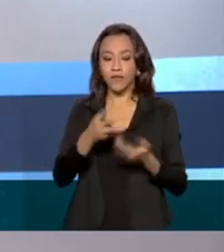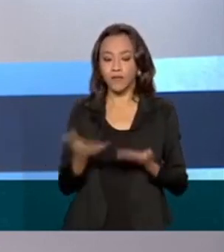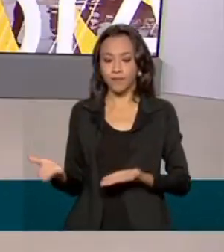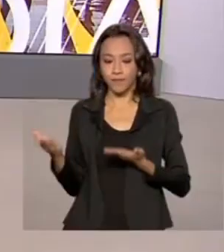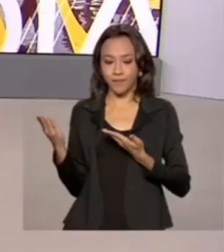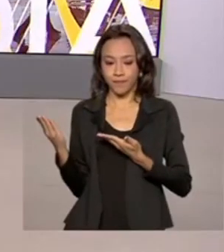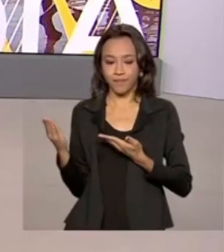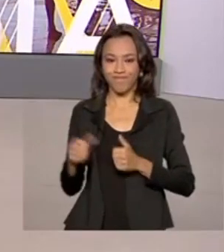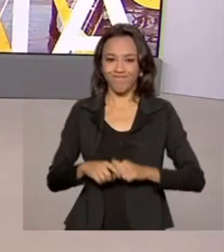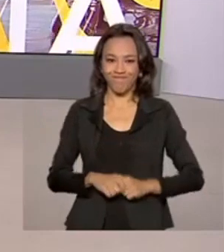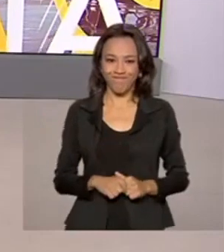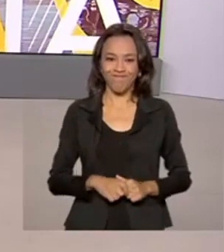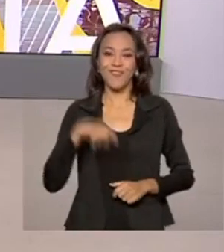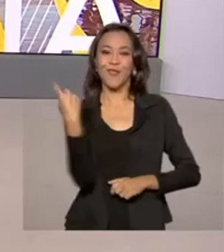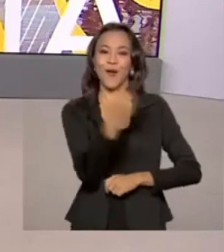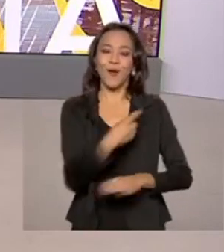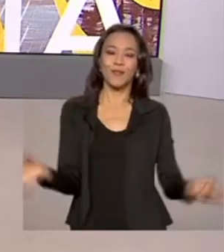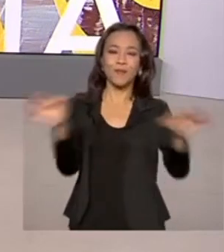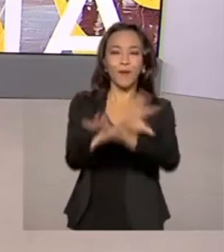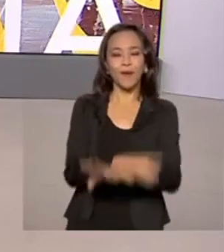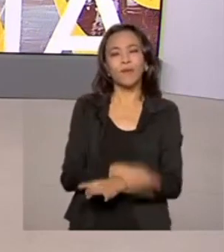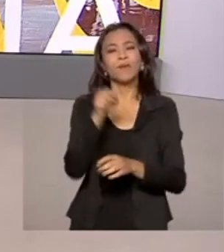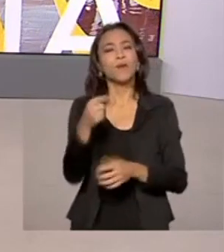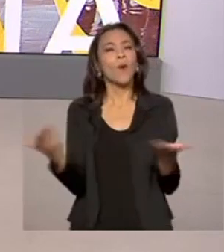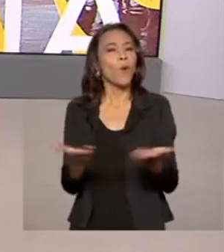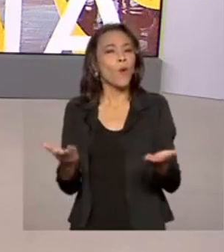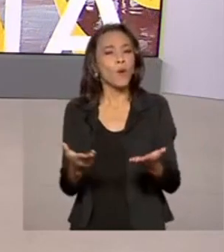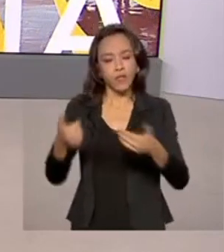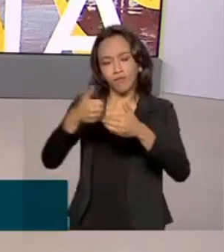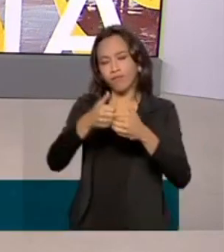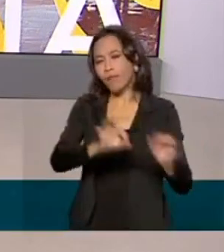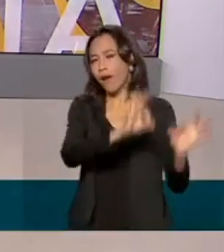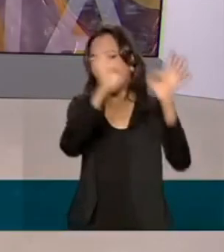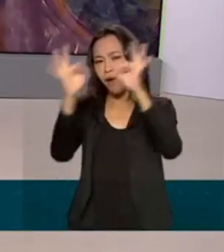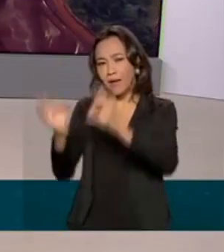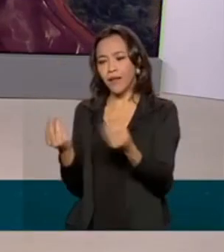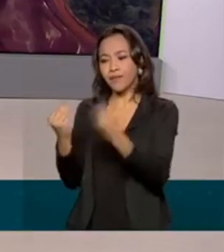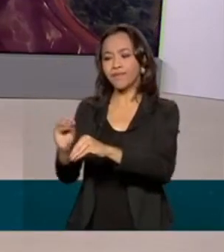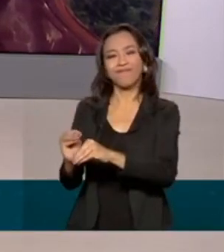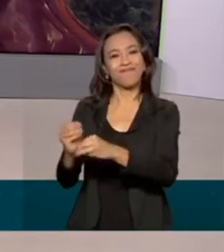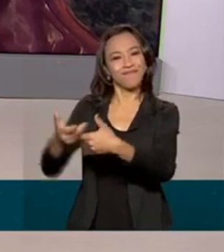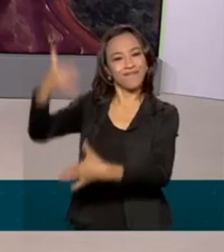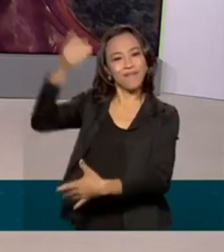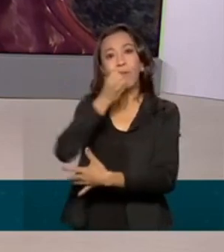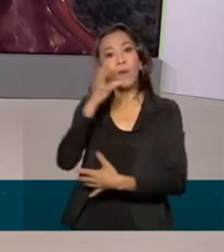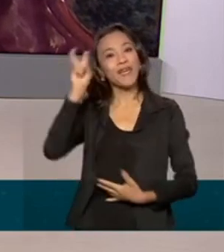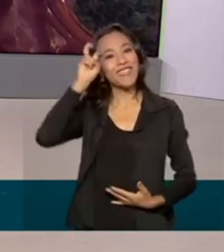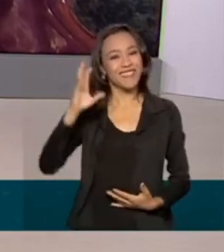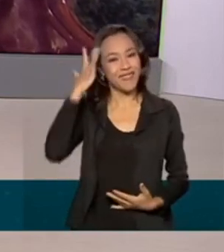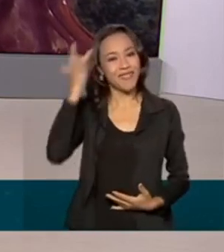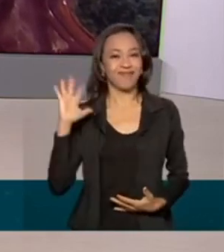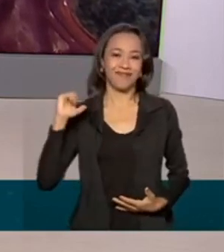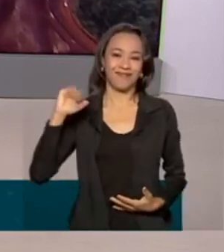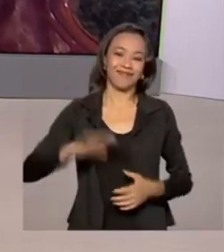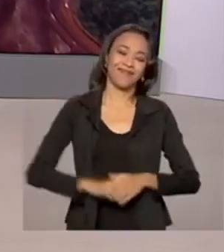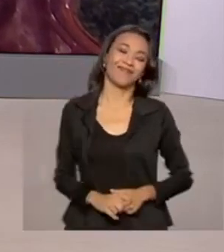Anatel. O Brasil em Dia termina aqui. As reportagens de hoje estão nas nossas redes sociais. Boa quinta-feira para você e até amanhã. Tchau,